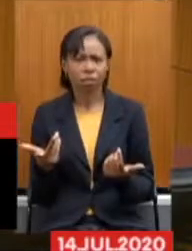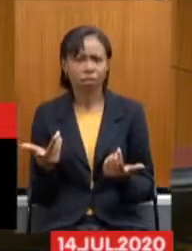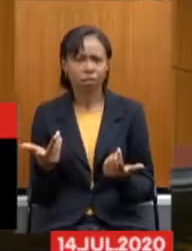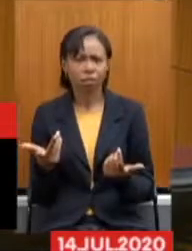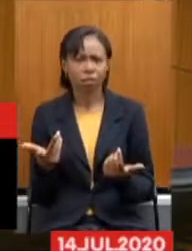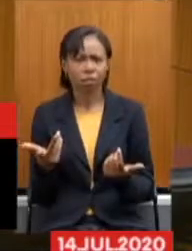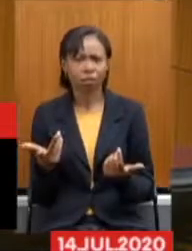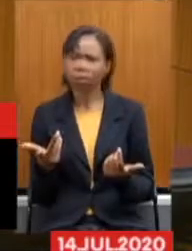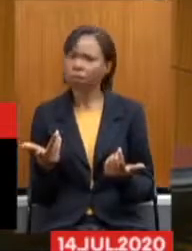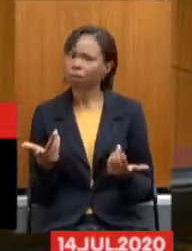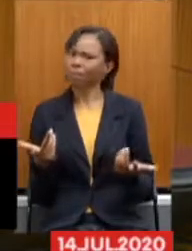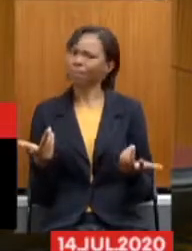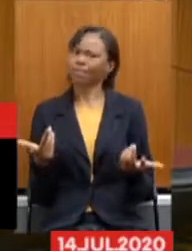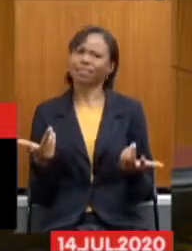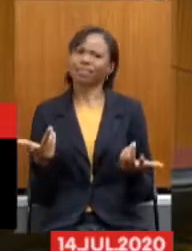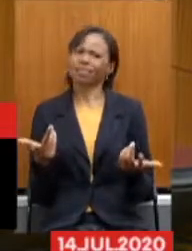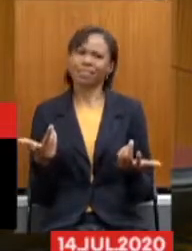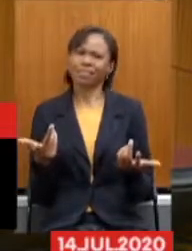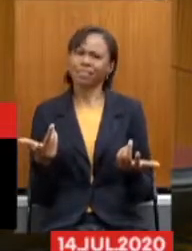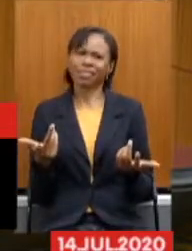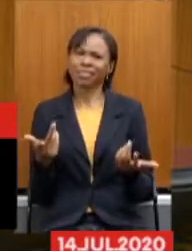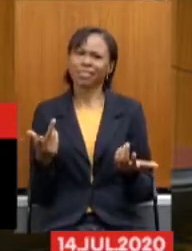Isso não está sendo feito.